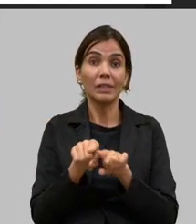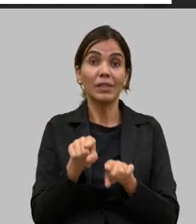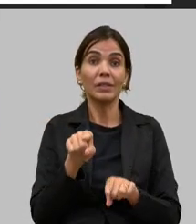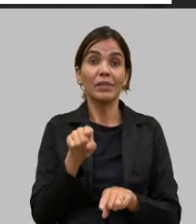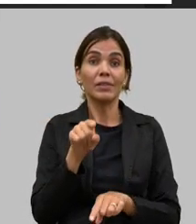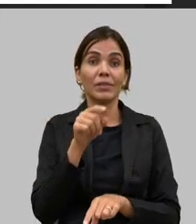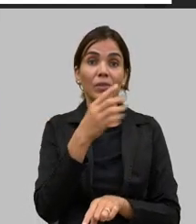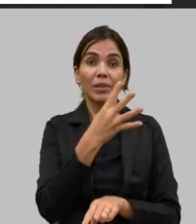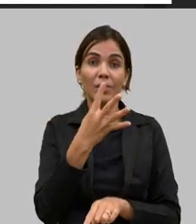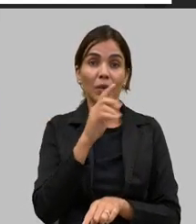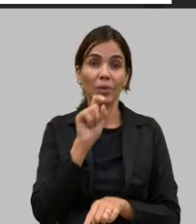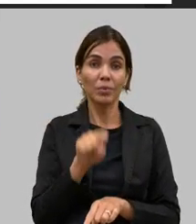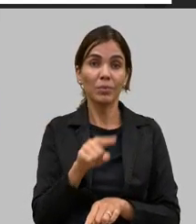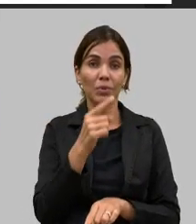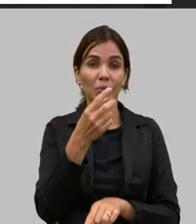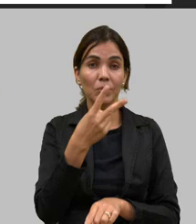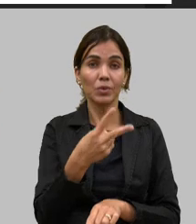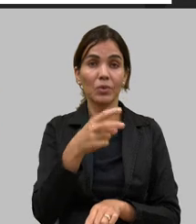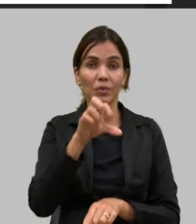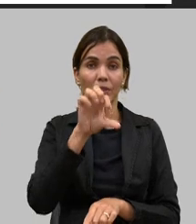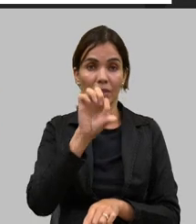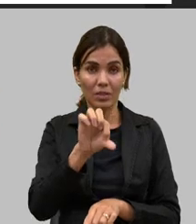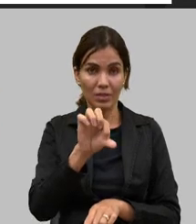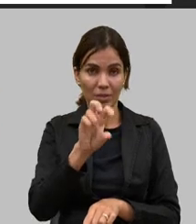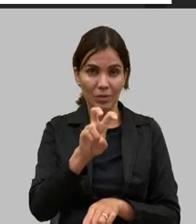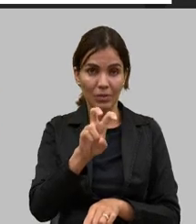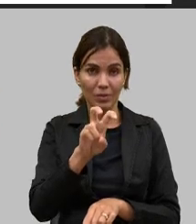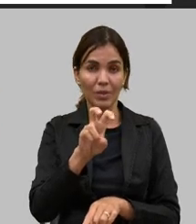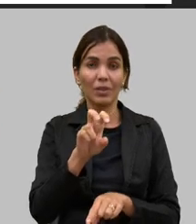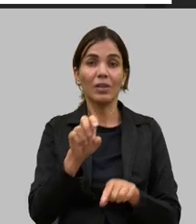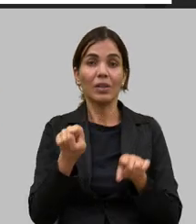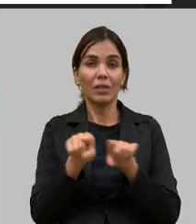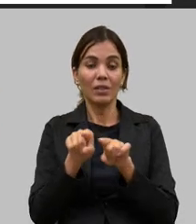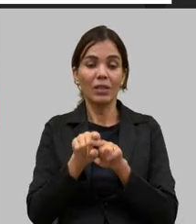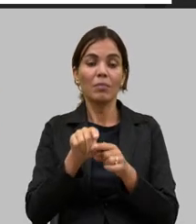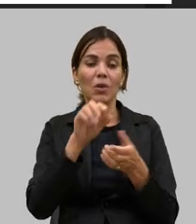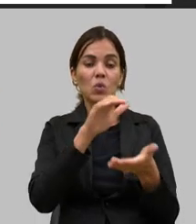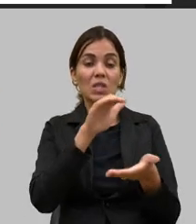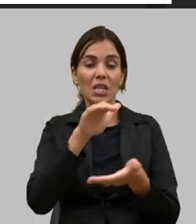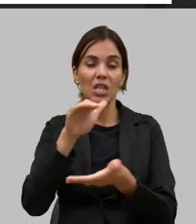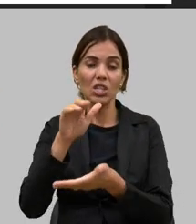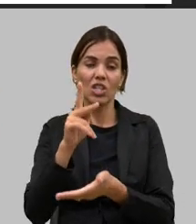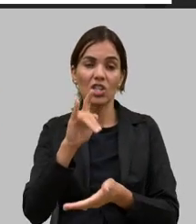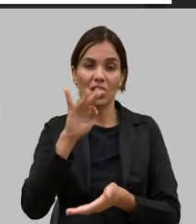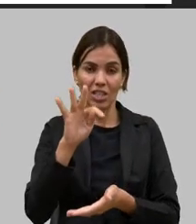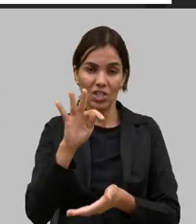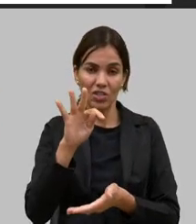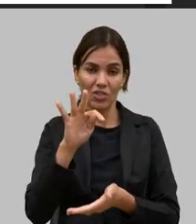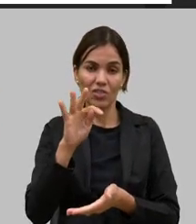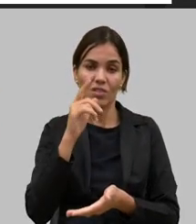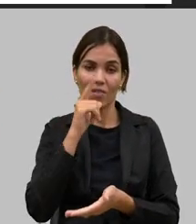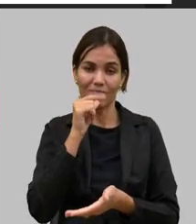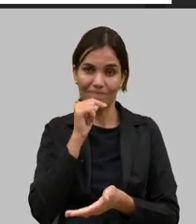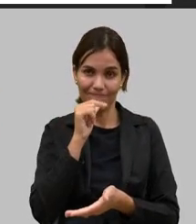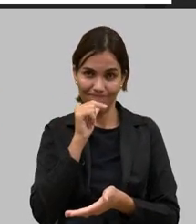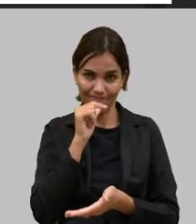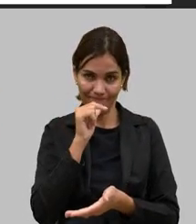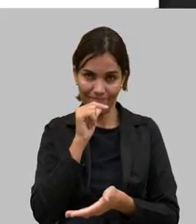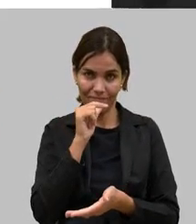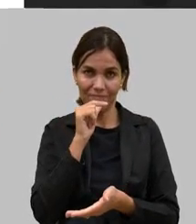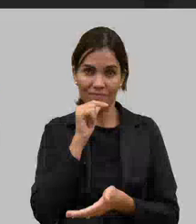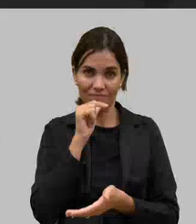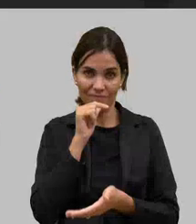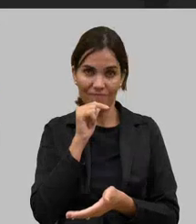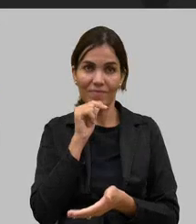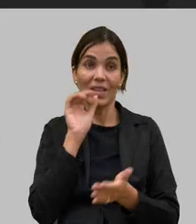aqui inclui o atendimento nos kits de irrigação nosso desafio são 20 mil kits distribuídos até o final do mandato com